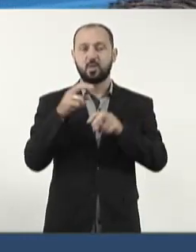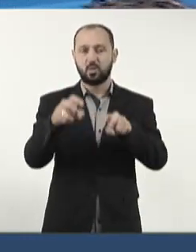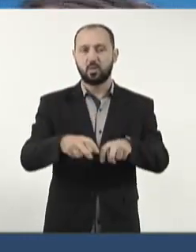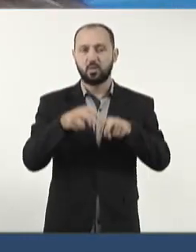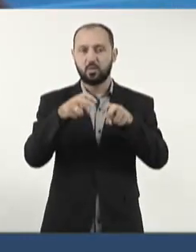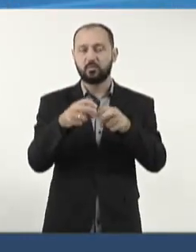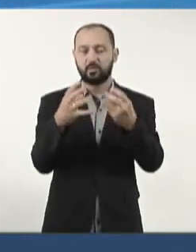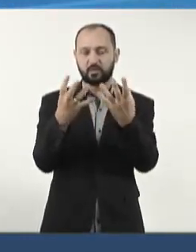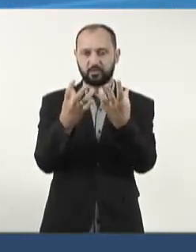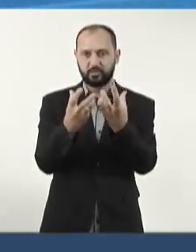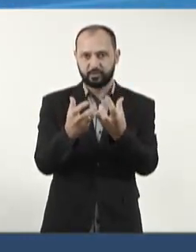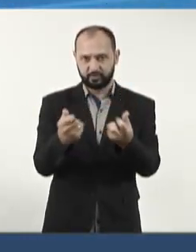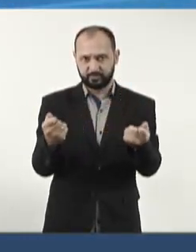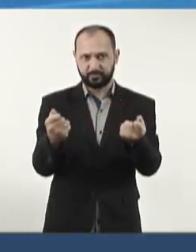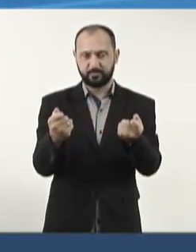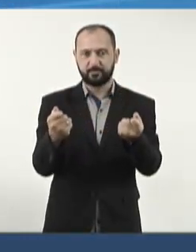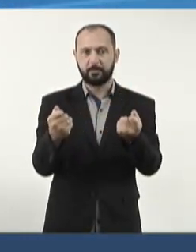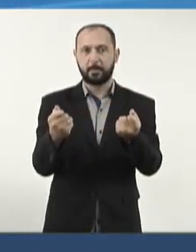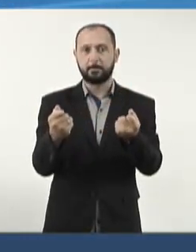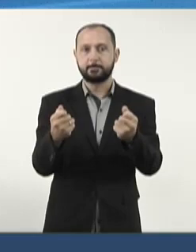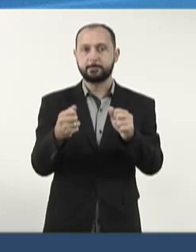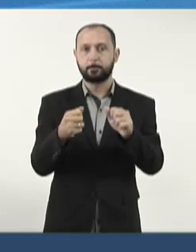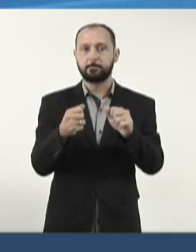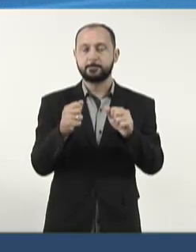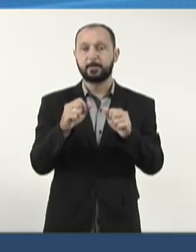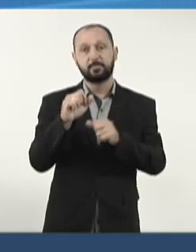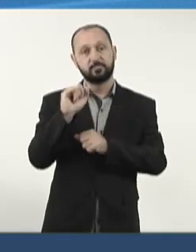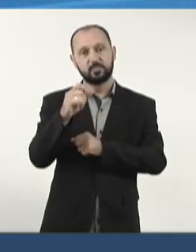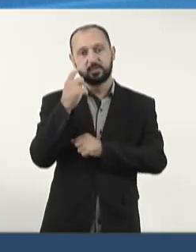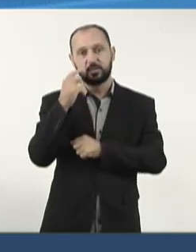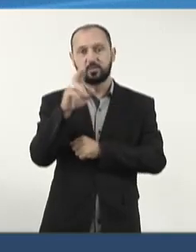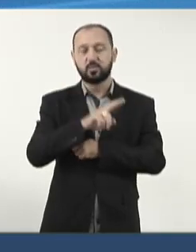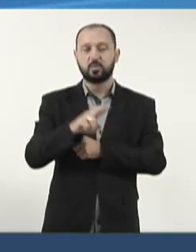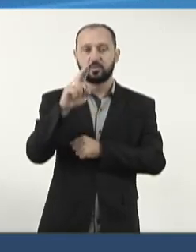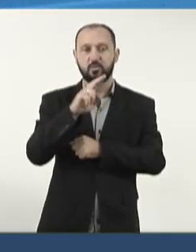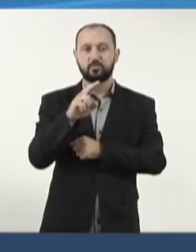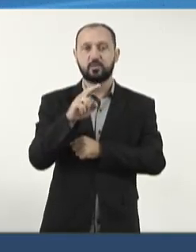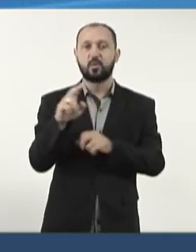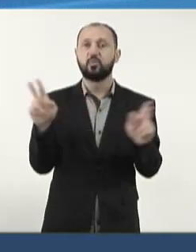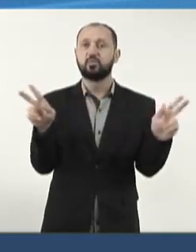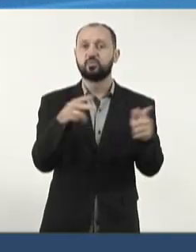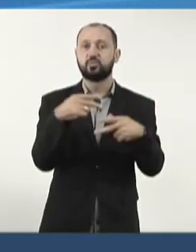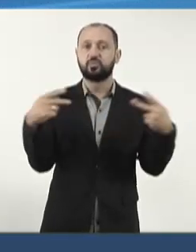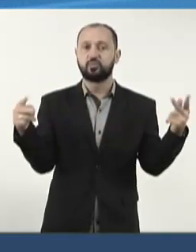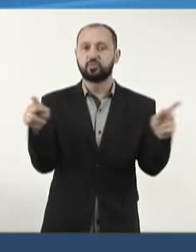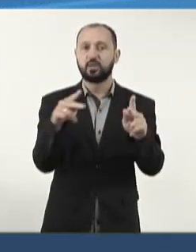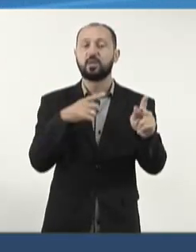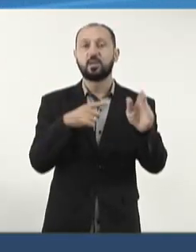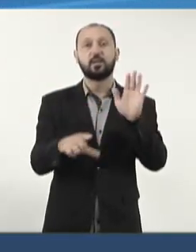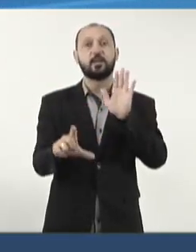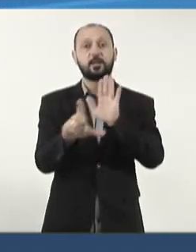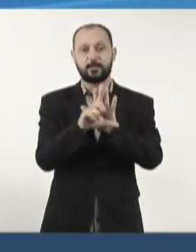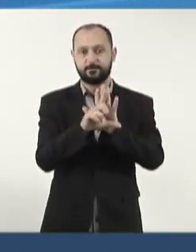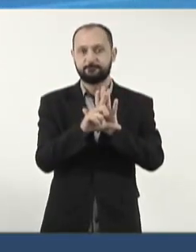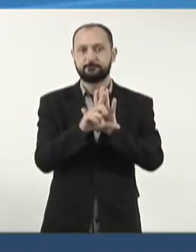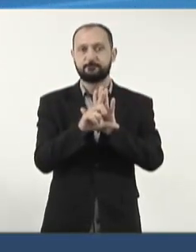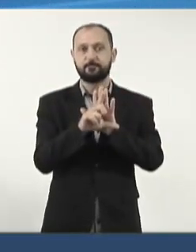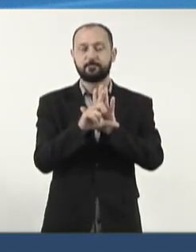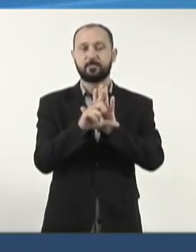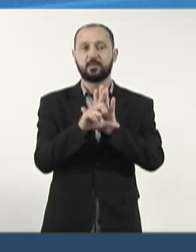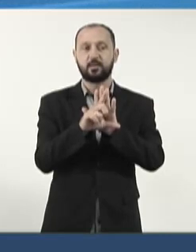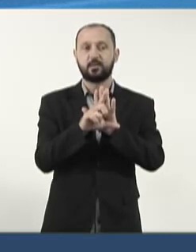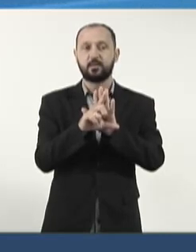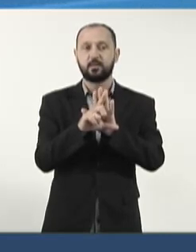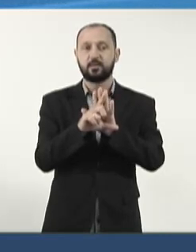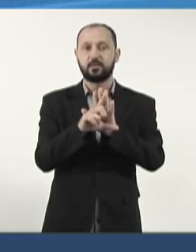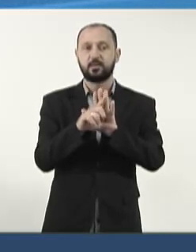descecar, ele passa o veneno, se ele passar com o vento, e tem na lei, e atingir